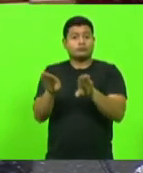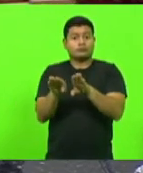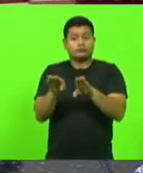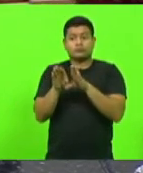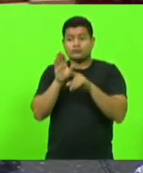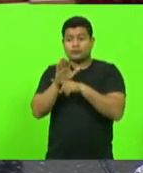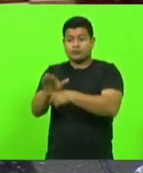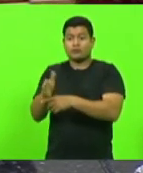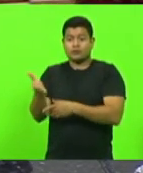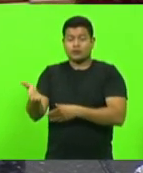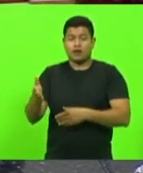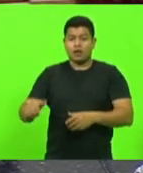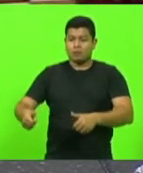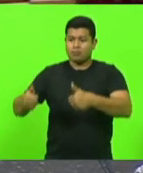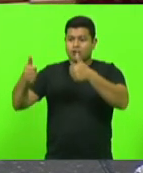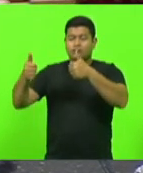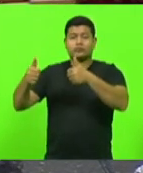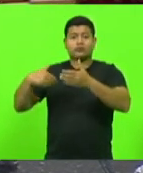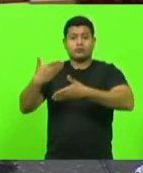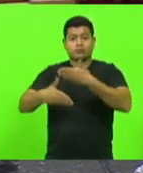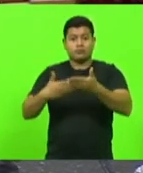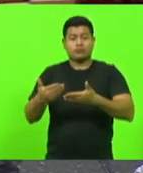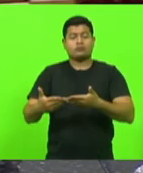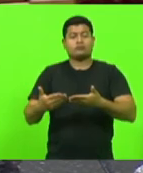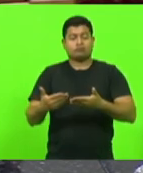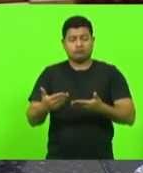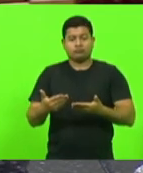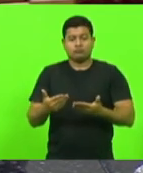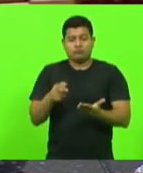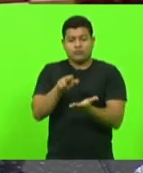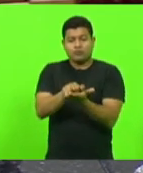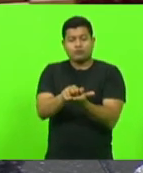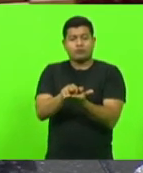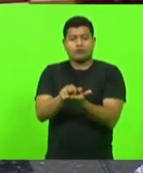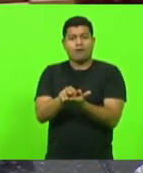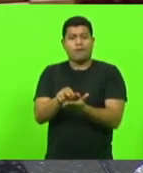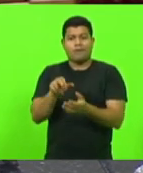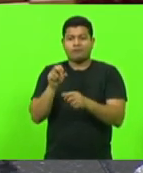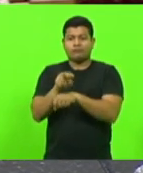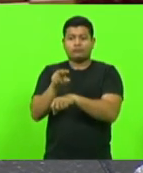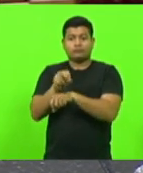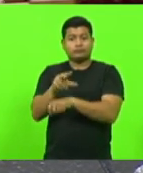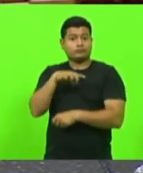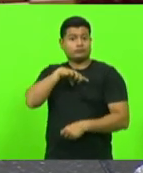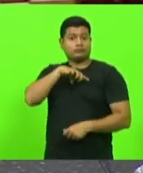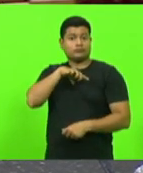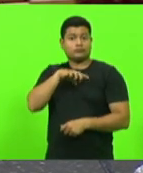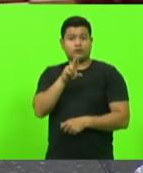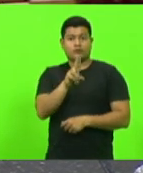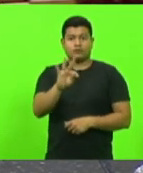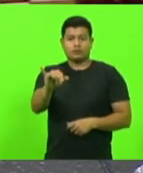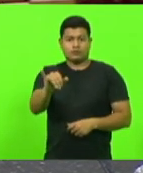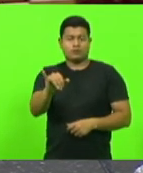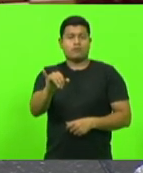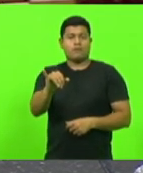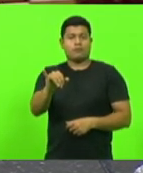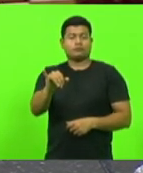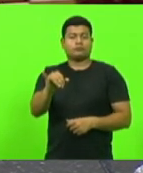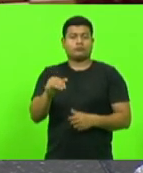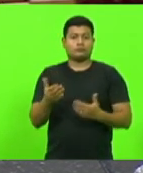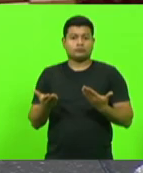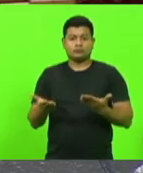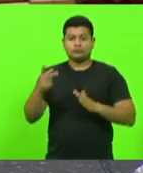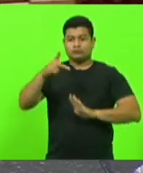gerando economia para o hospital e para a Secretaria de Saúde do governo de Santa Catarina. E esse projeto de nossa autoria,